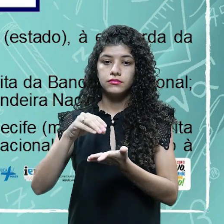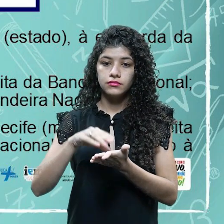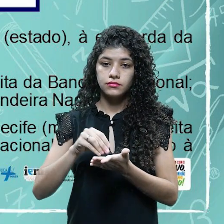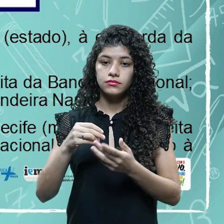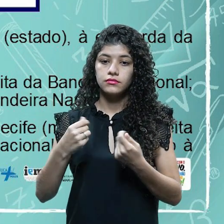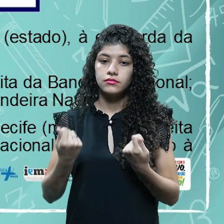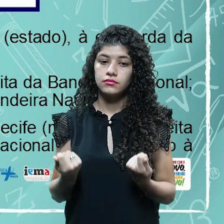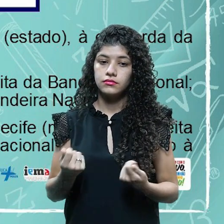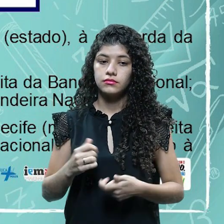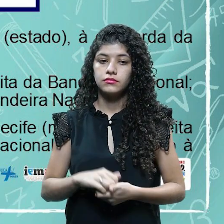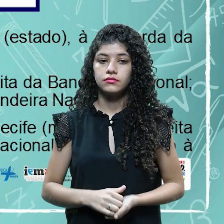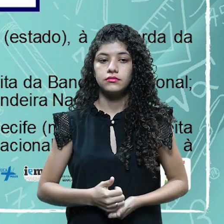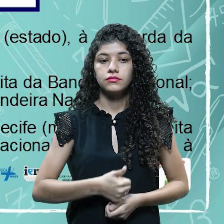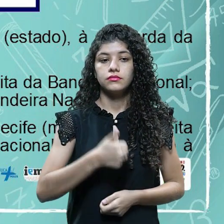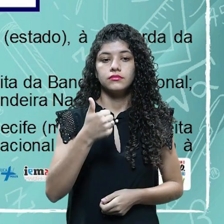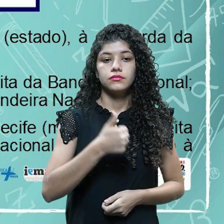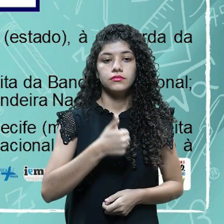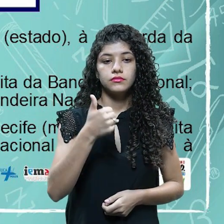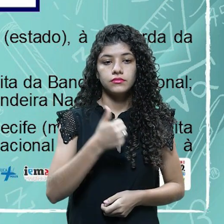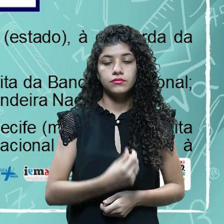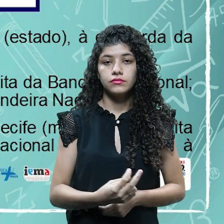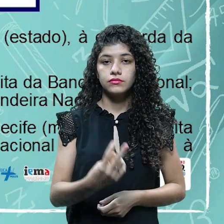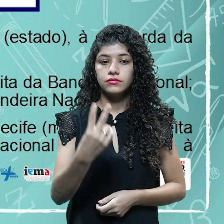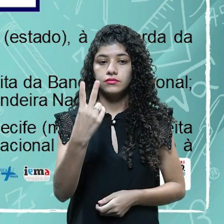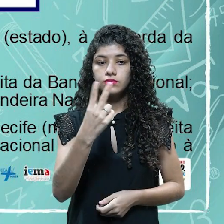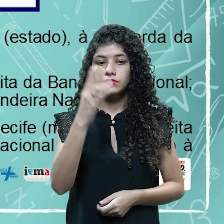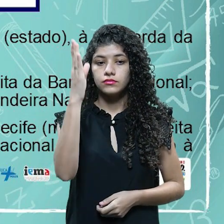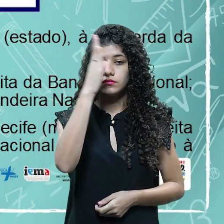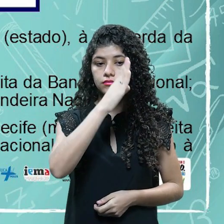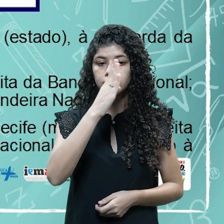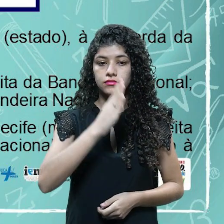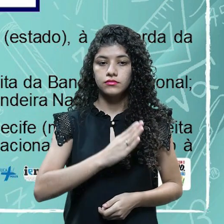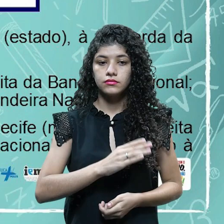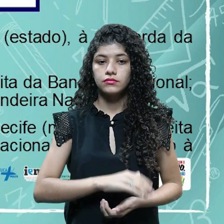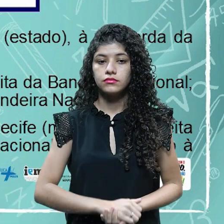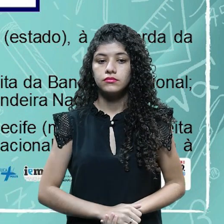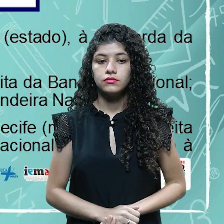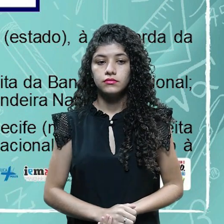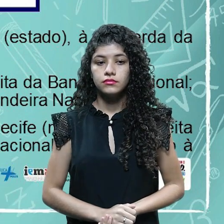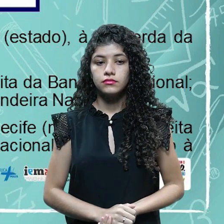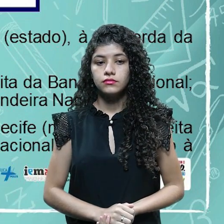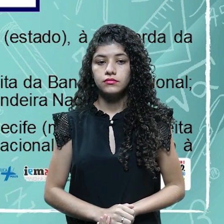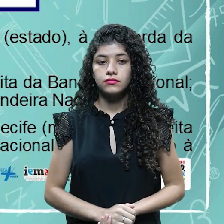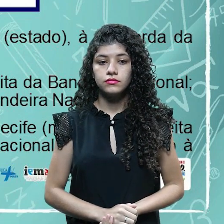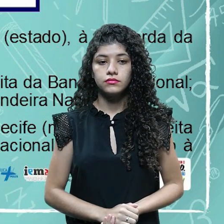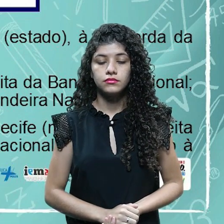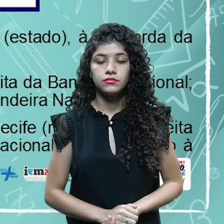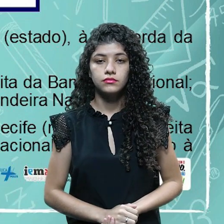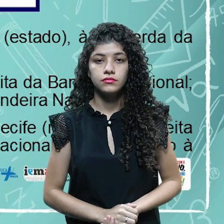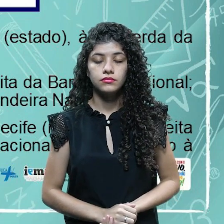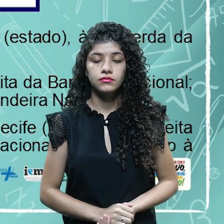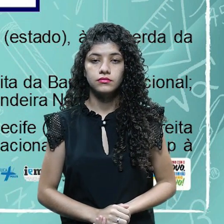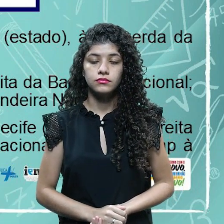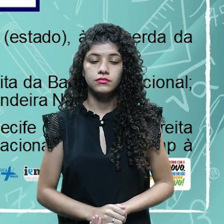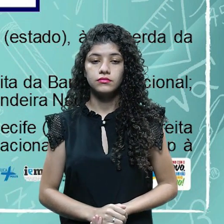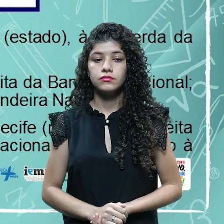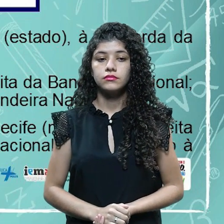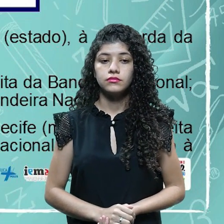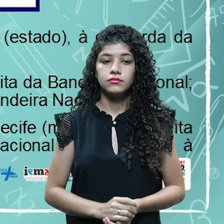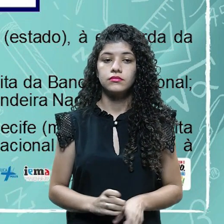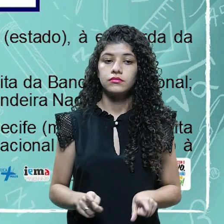são duas bandeiras, a letra A é a bandeira de Pernambuco, um exemplo, e logo à esquerda a bandeira nacional.